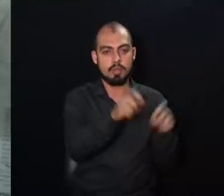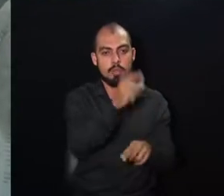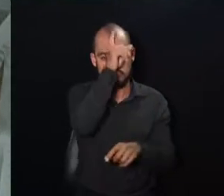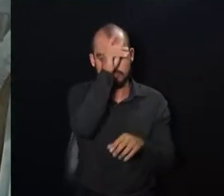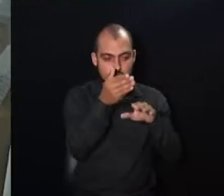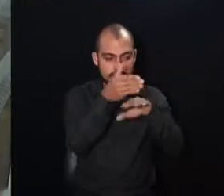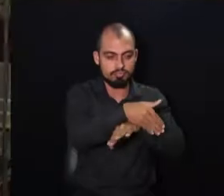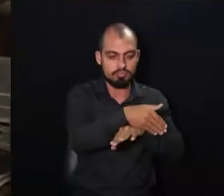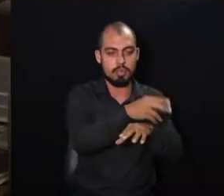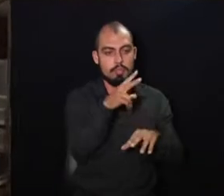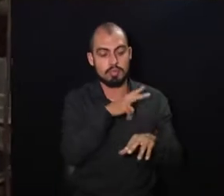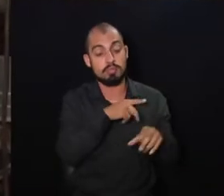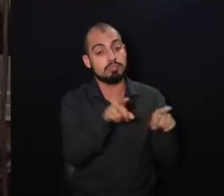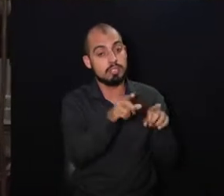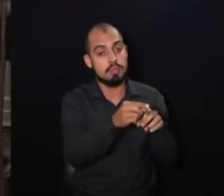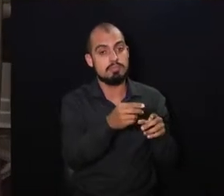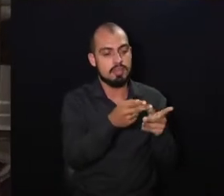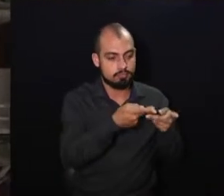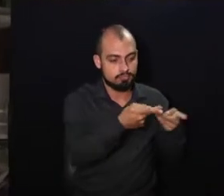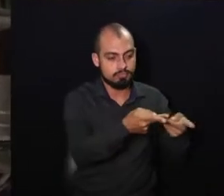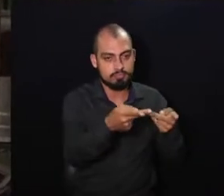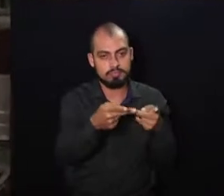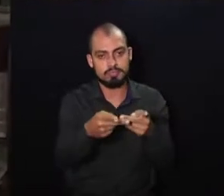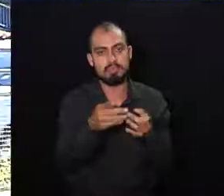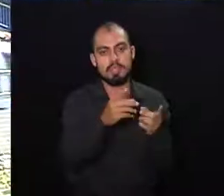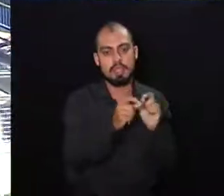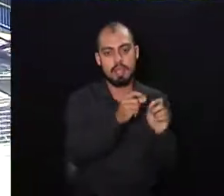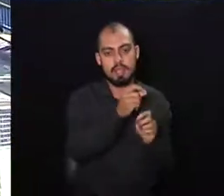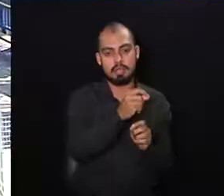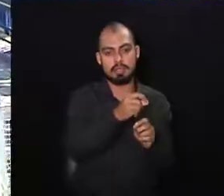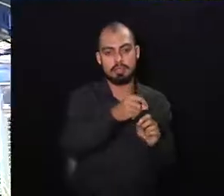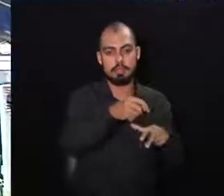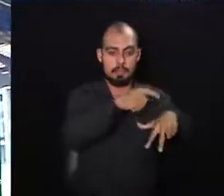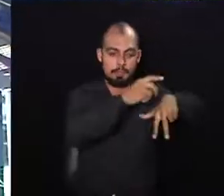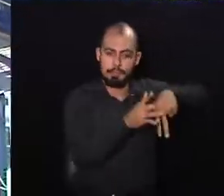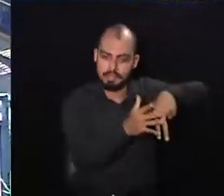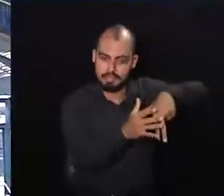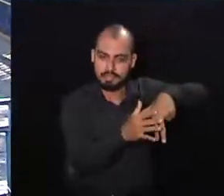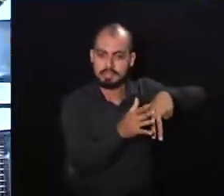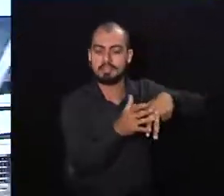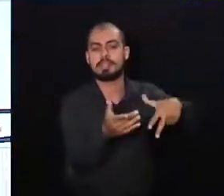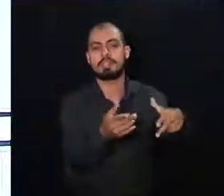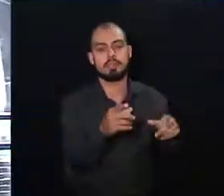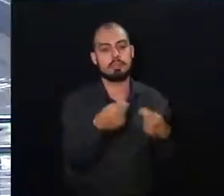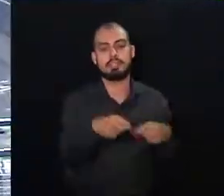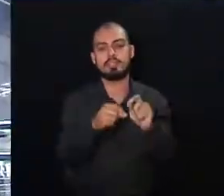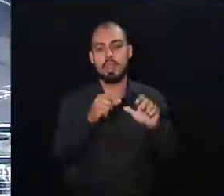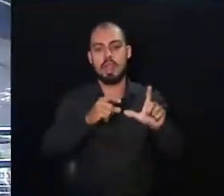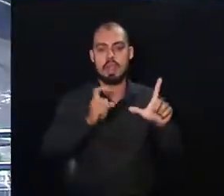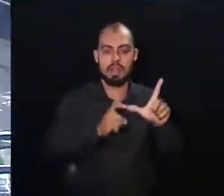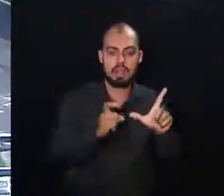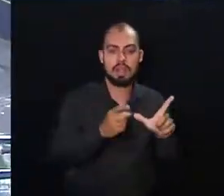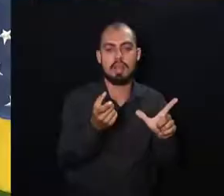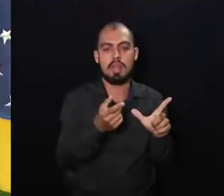públicos e privados para visitas a pacientes internados, desde que haja um laudo veterinário e ateste a boa